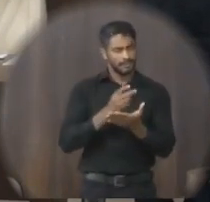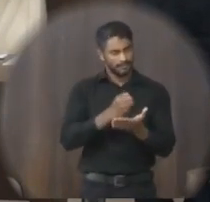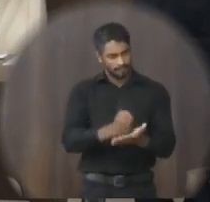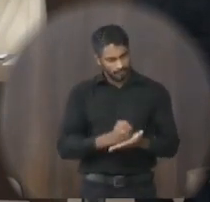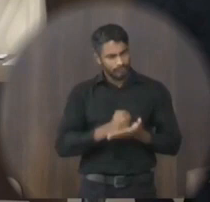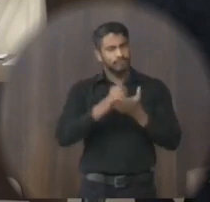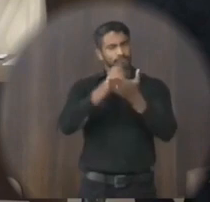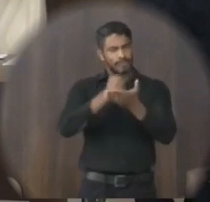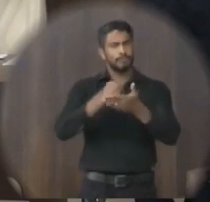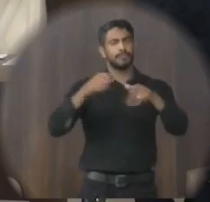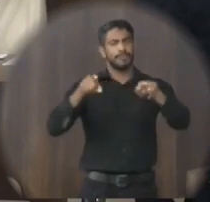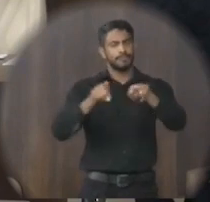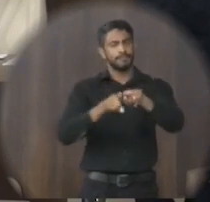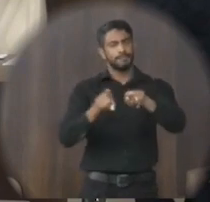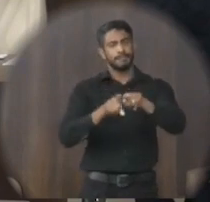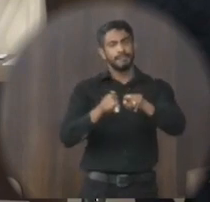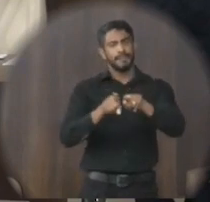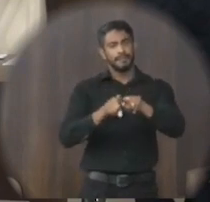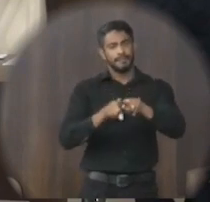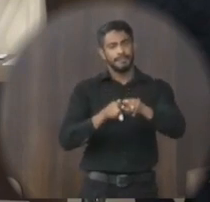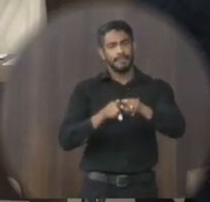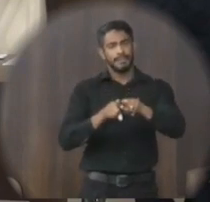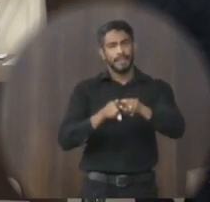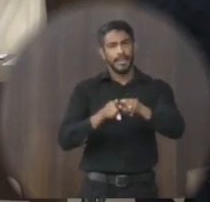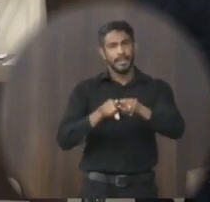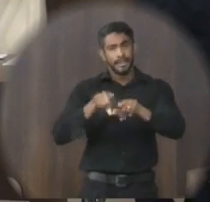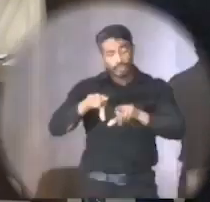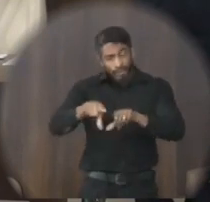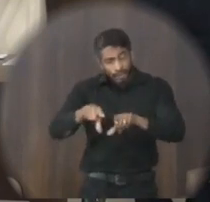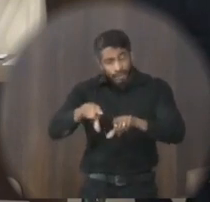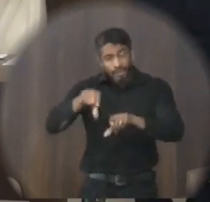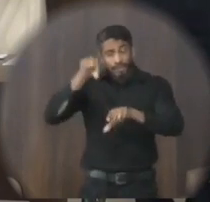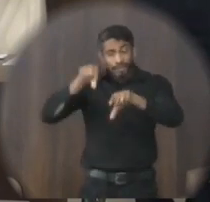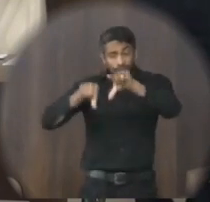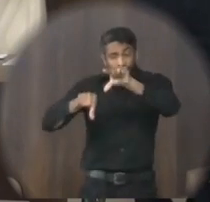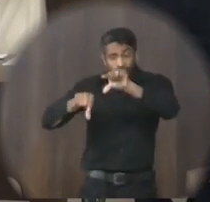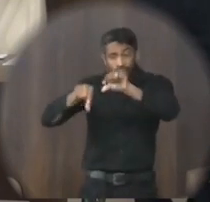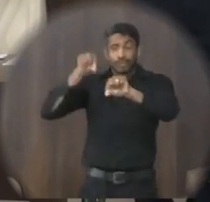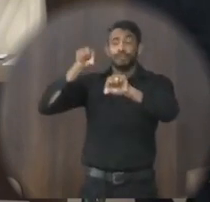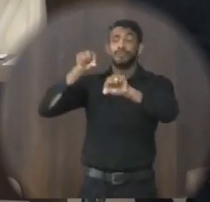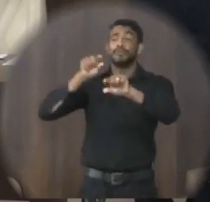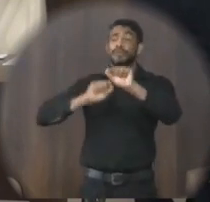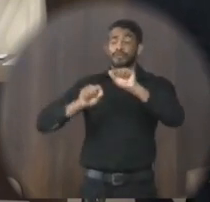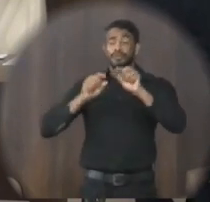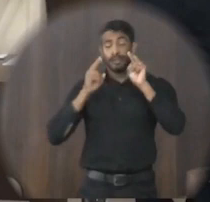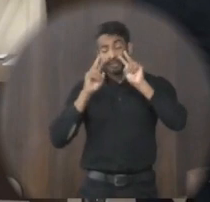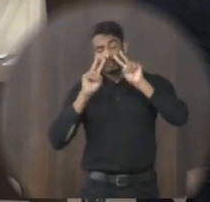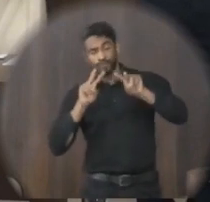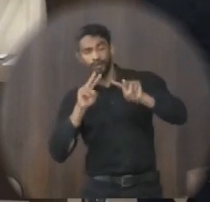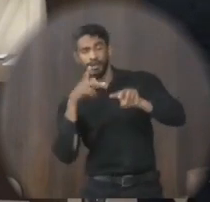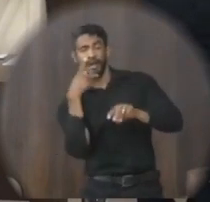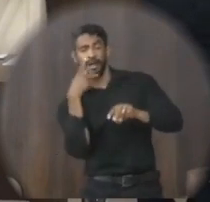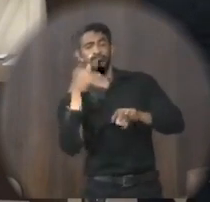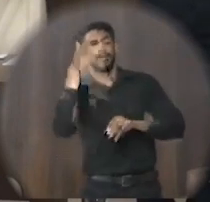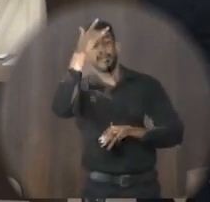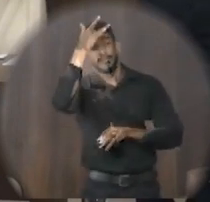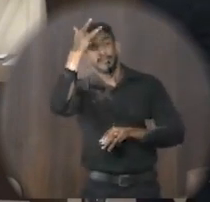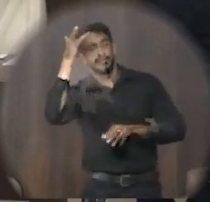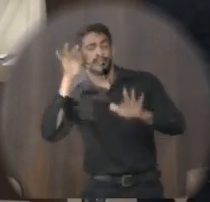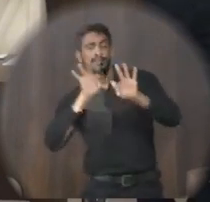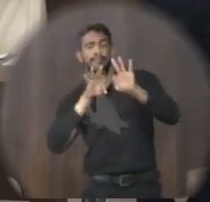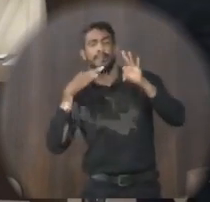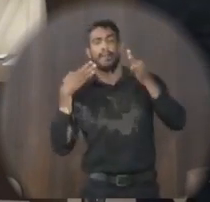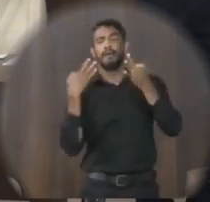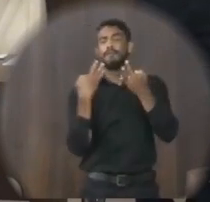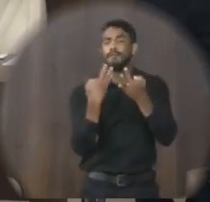apoiando também, em tomar essa decisão de olhar para essas famílias e